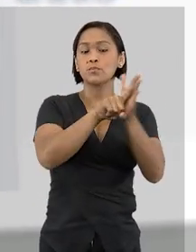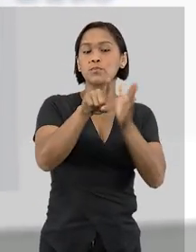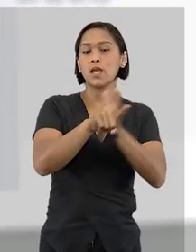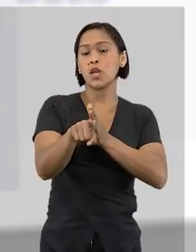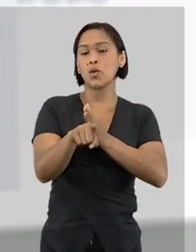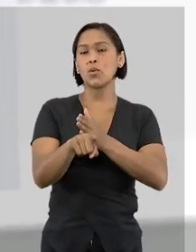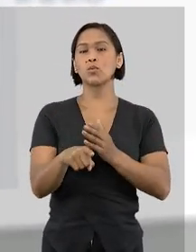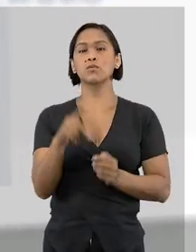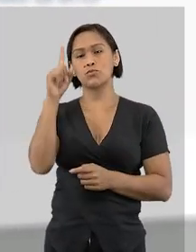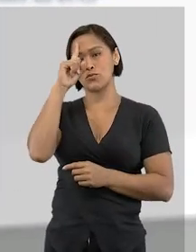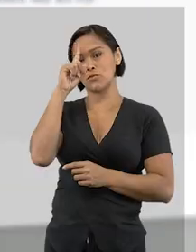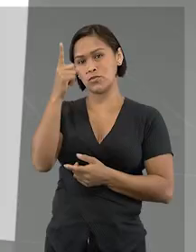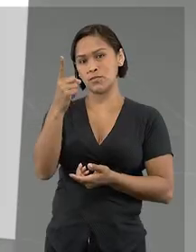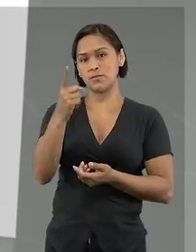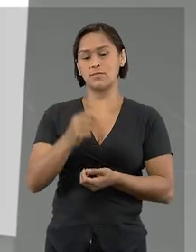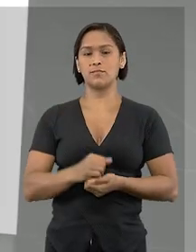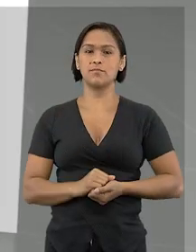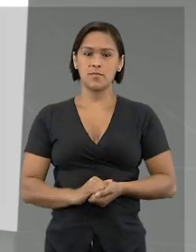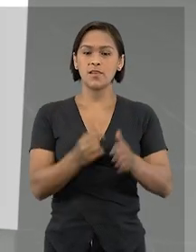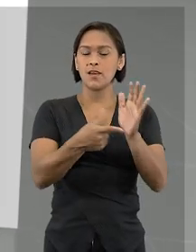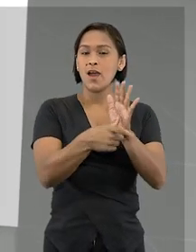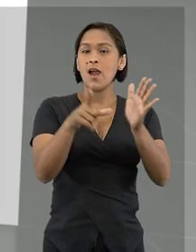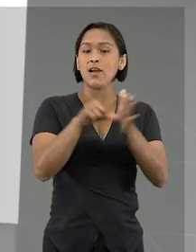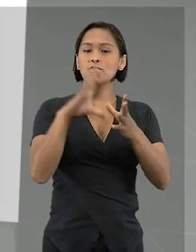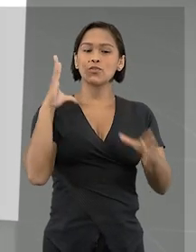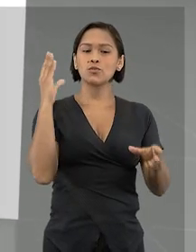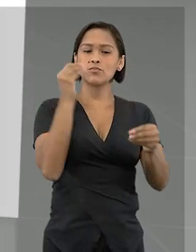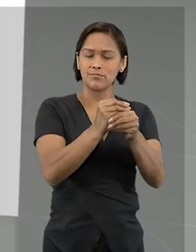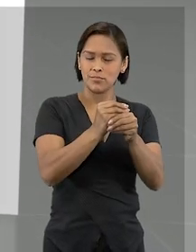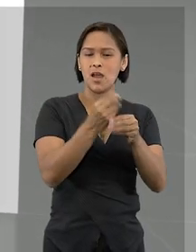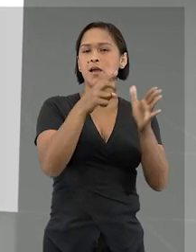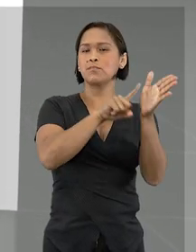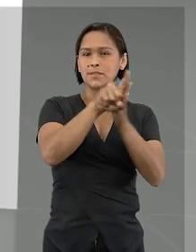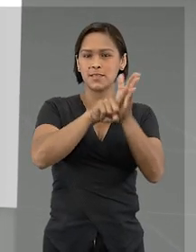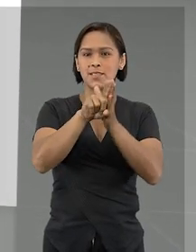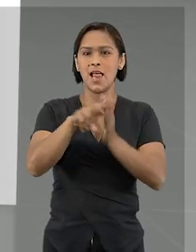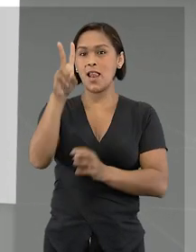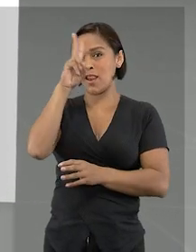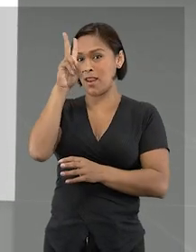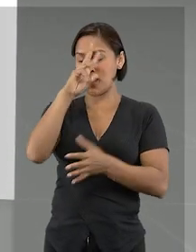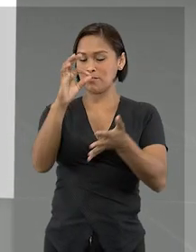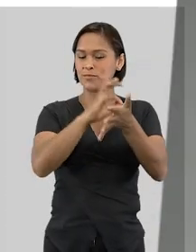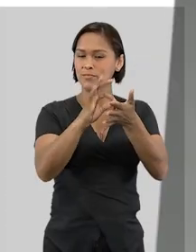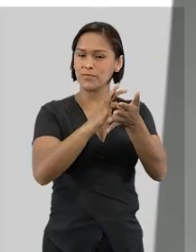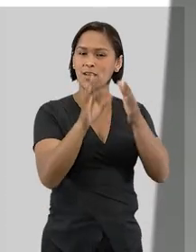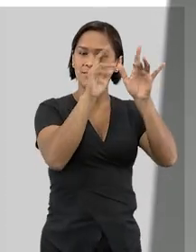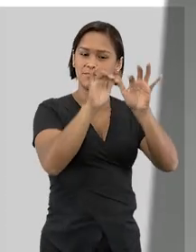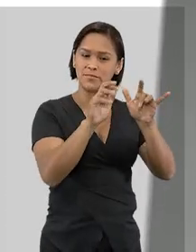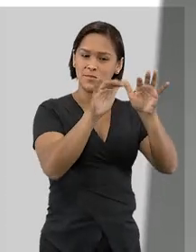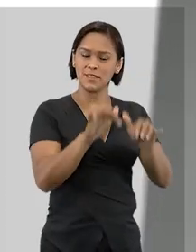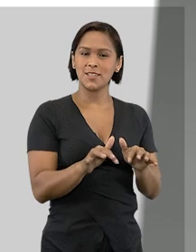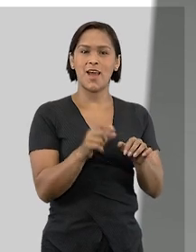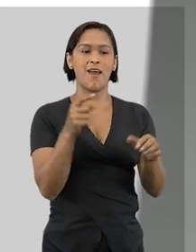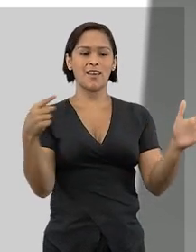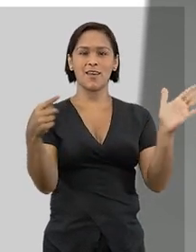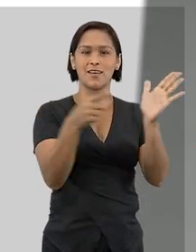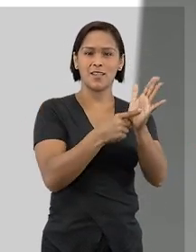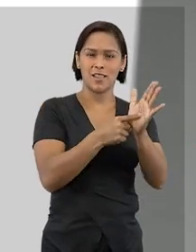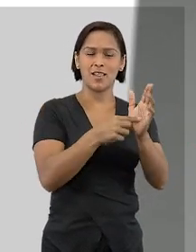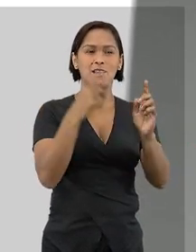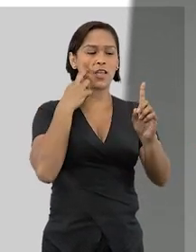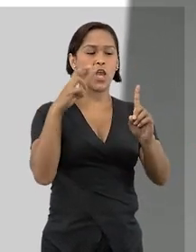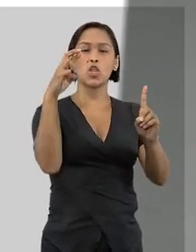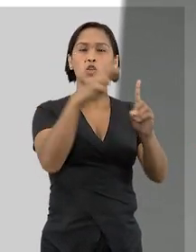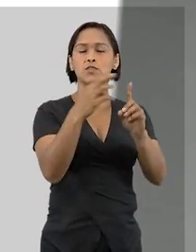Perguntas Frequentes. Antes de concluir sua pesquisa, lembre-se de assinar os nossos feeds, clicando em Notificações